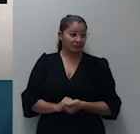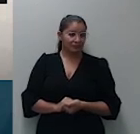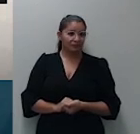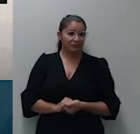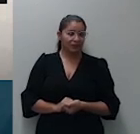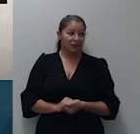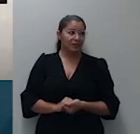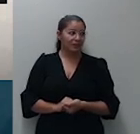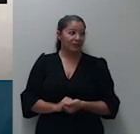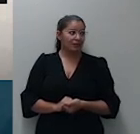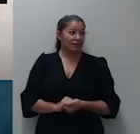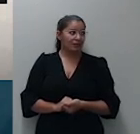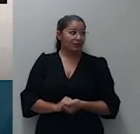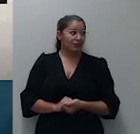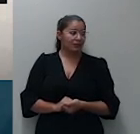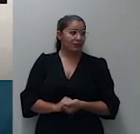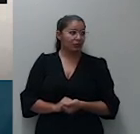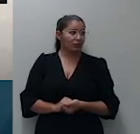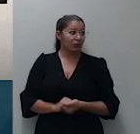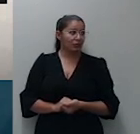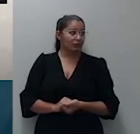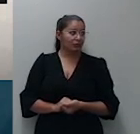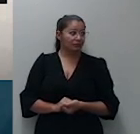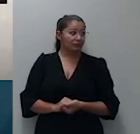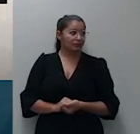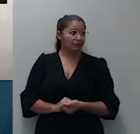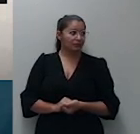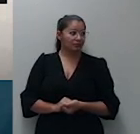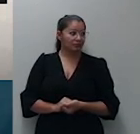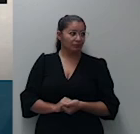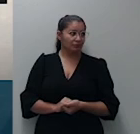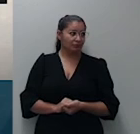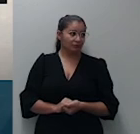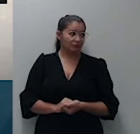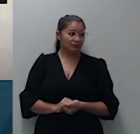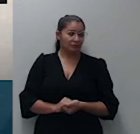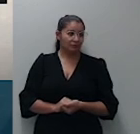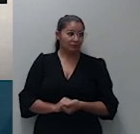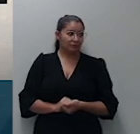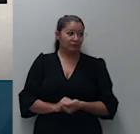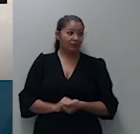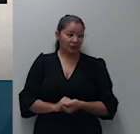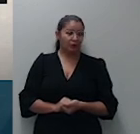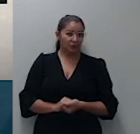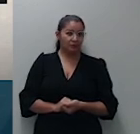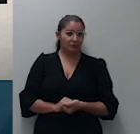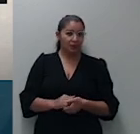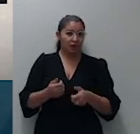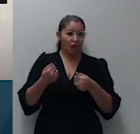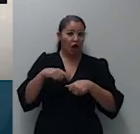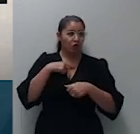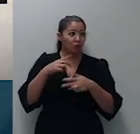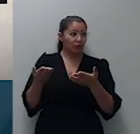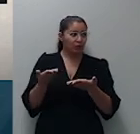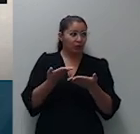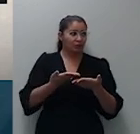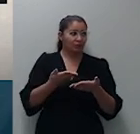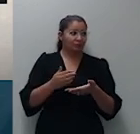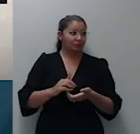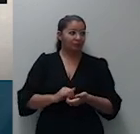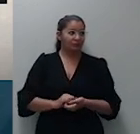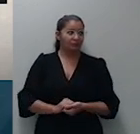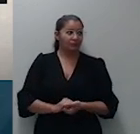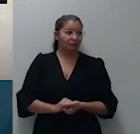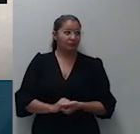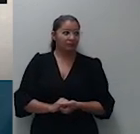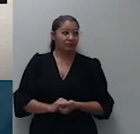presidente com a devida vênia eu entendo que a seguradora é responsável desses casos de seguro